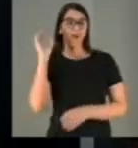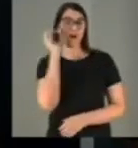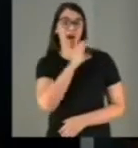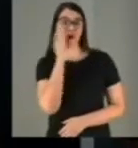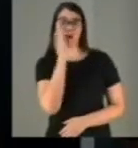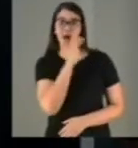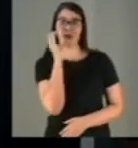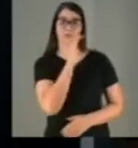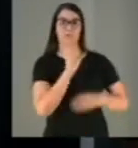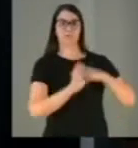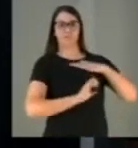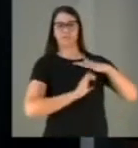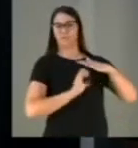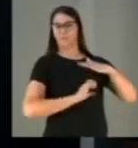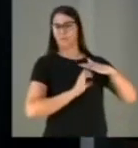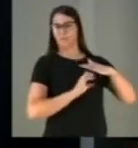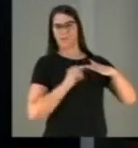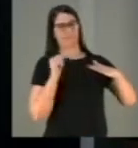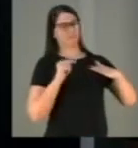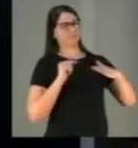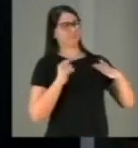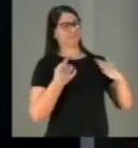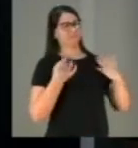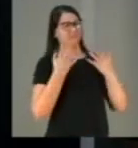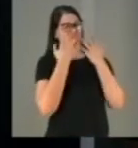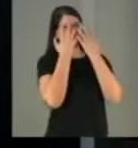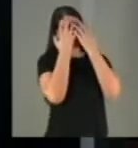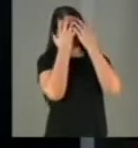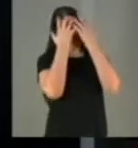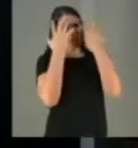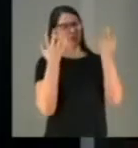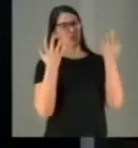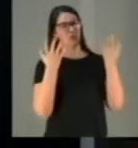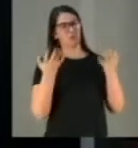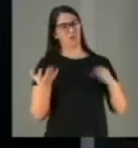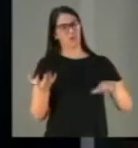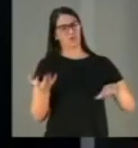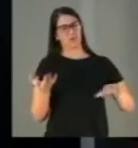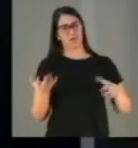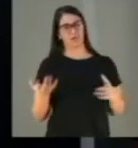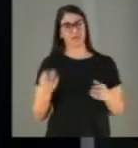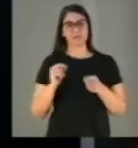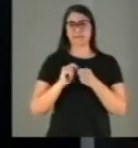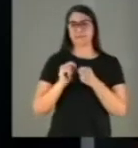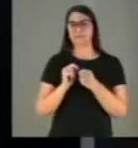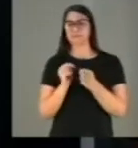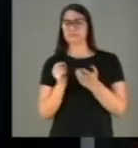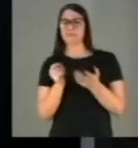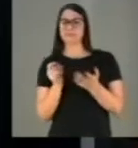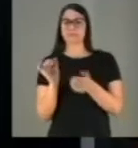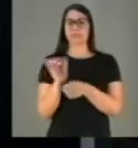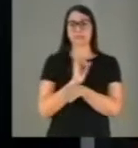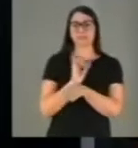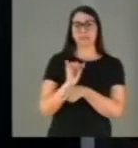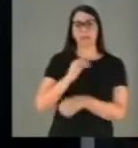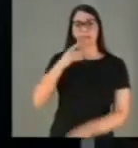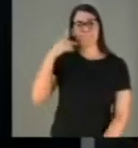empresa em uma operação que envergonha o Congresso Nacional, que fez todos os articulistas políticos